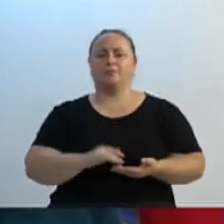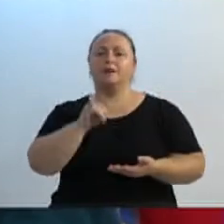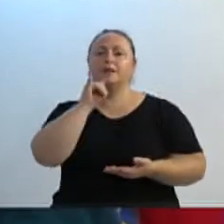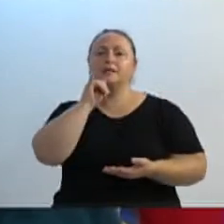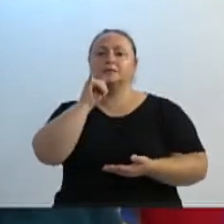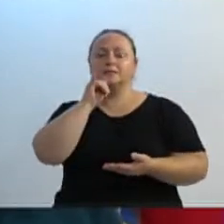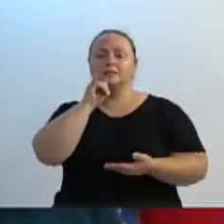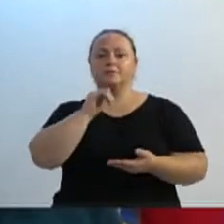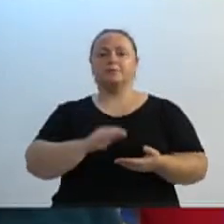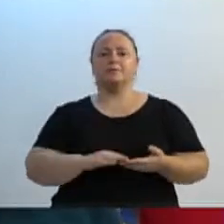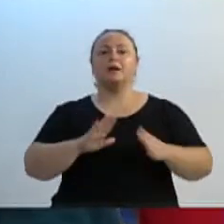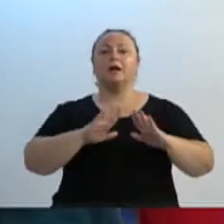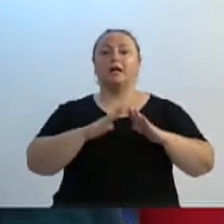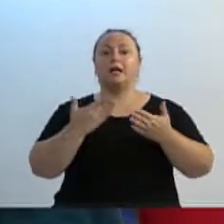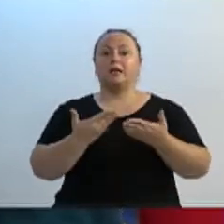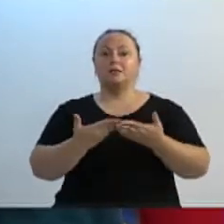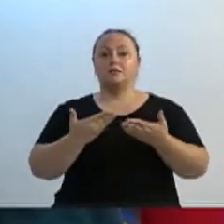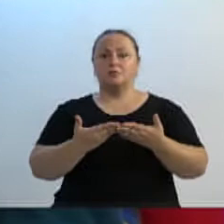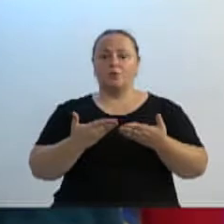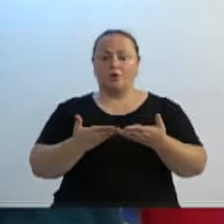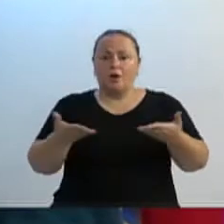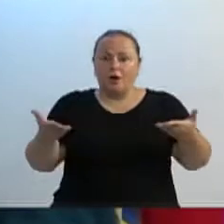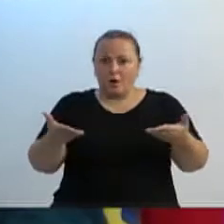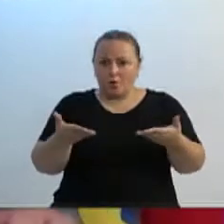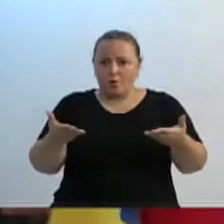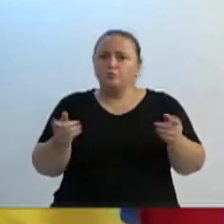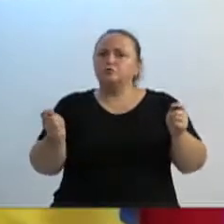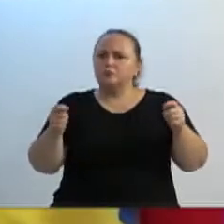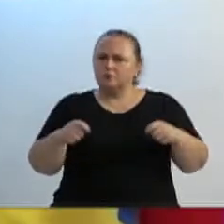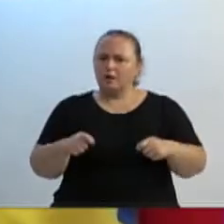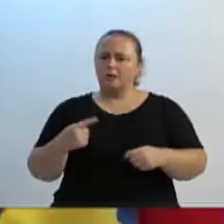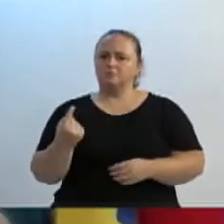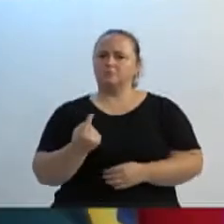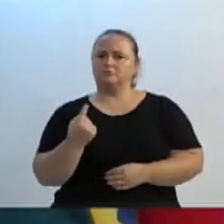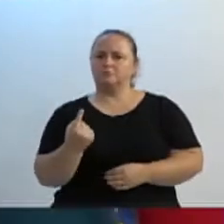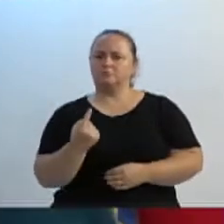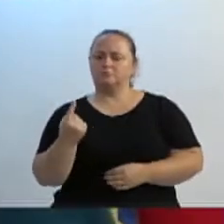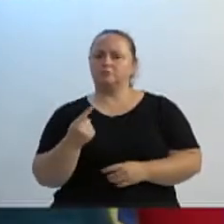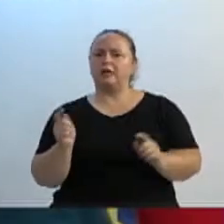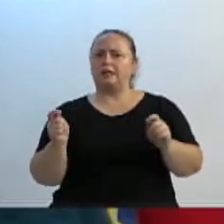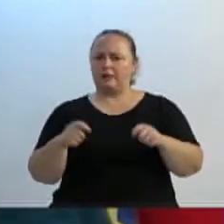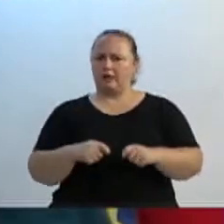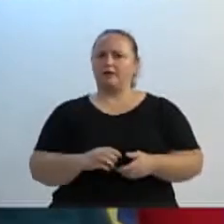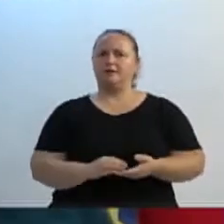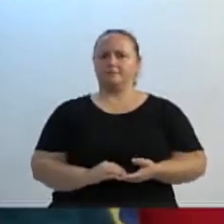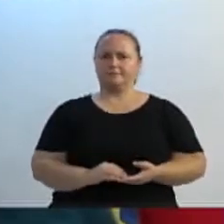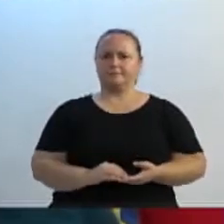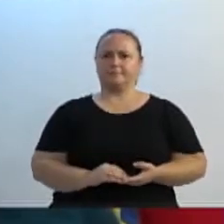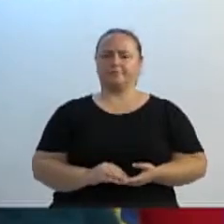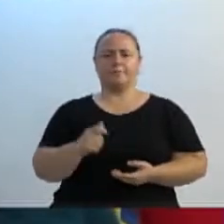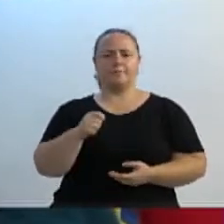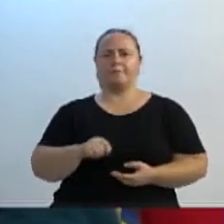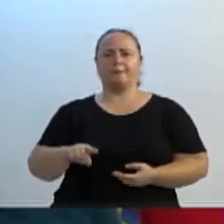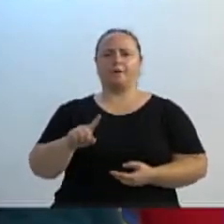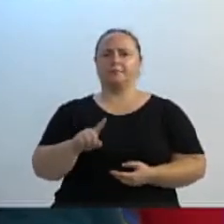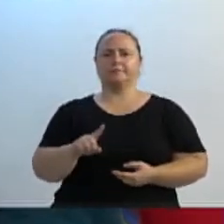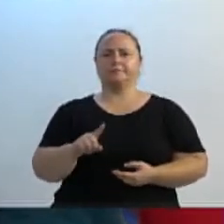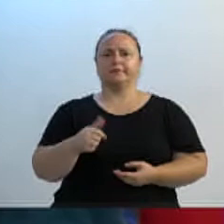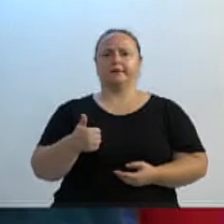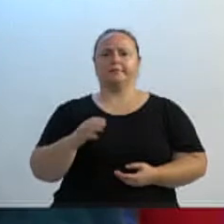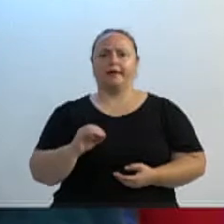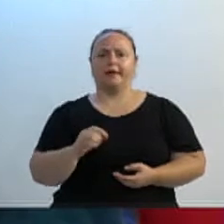escolinhas. Hoje, escolinha pode trabalhar o fator individual, não precisa estar 10, 20, 30, 40, 50